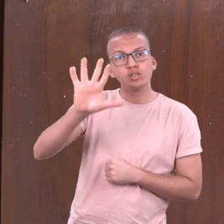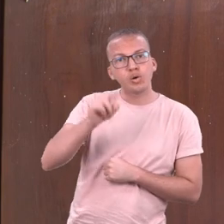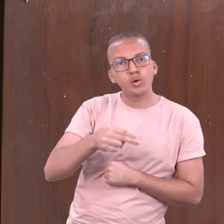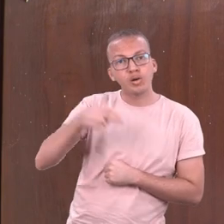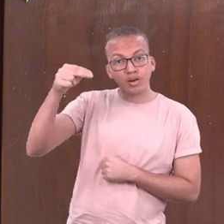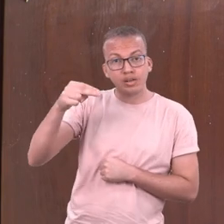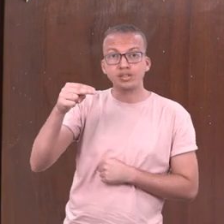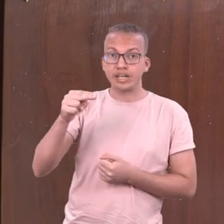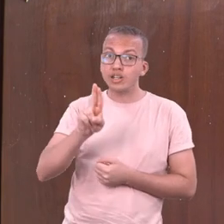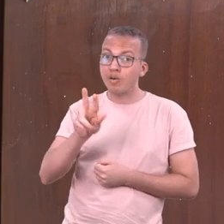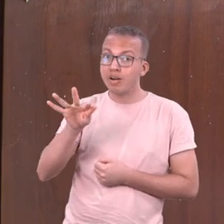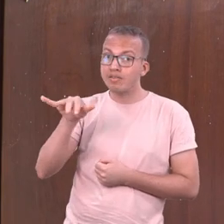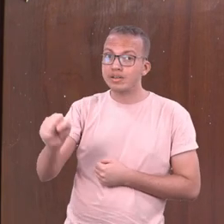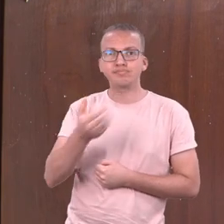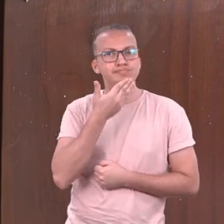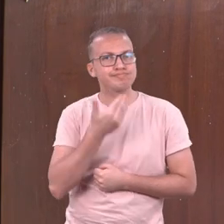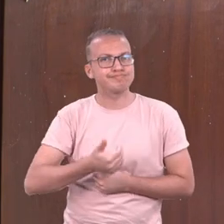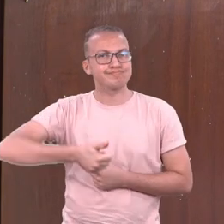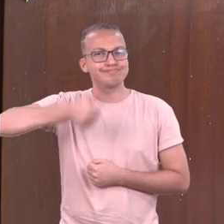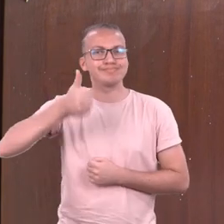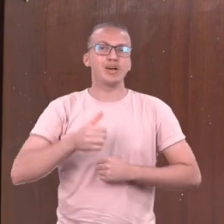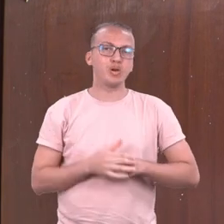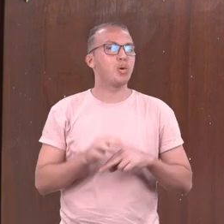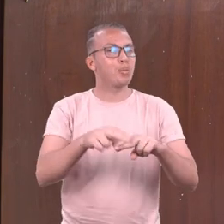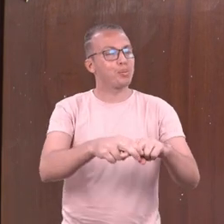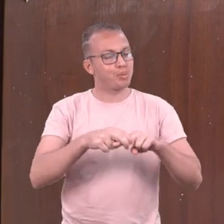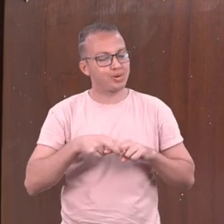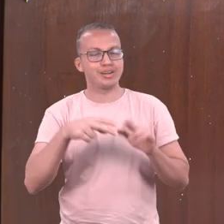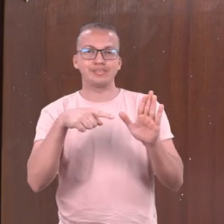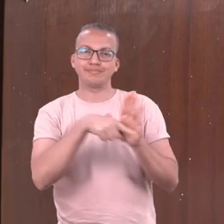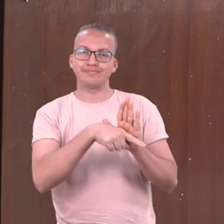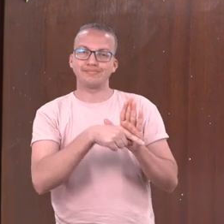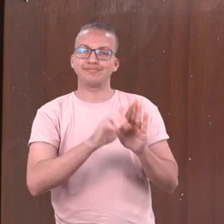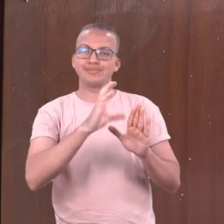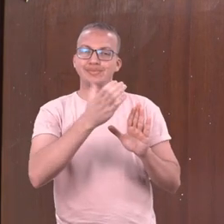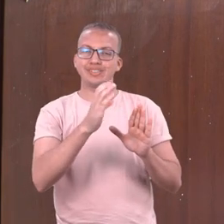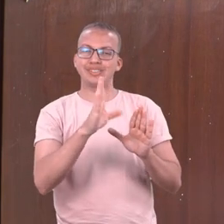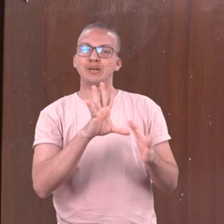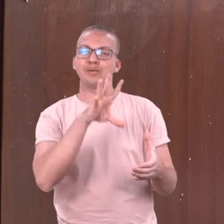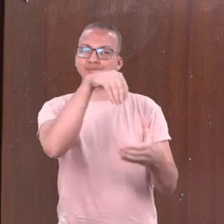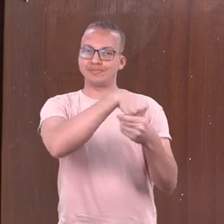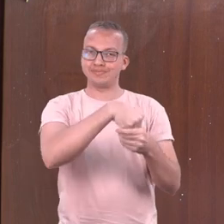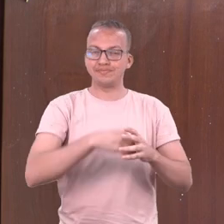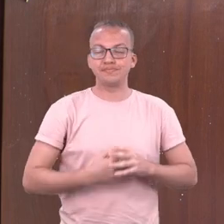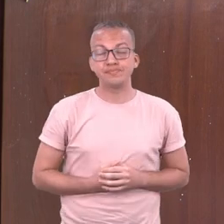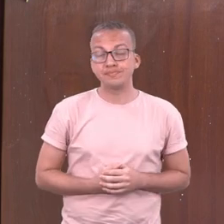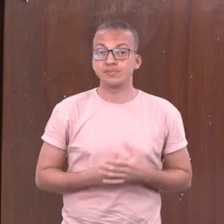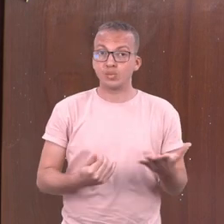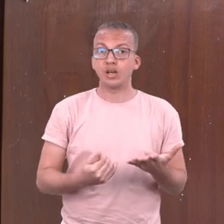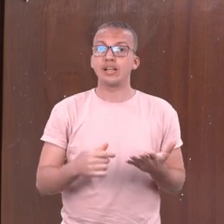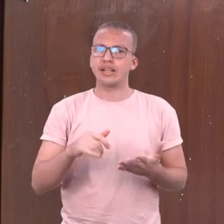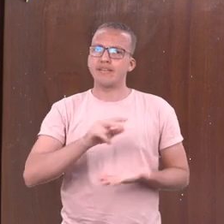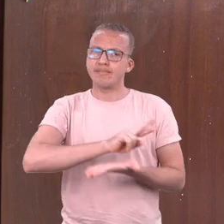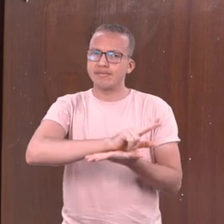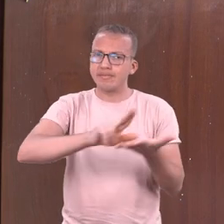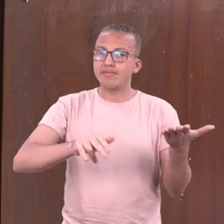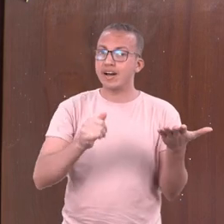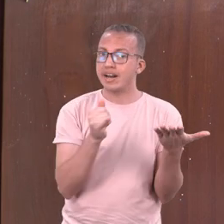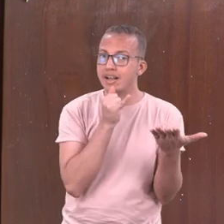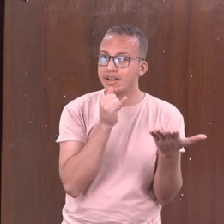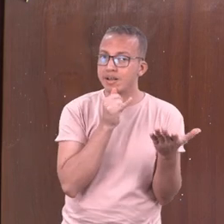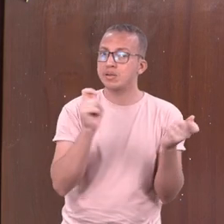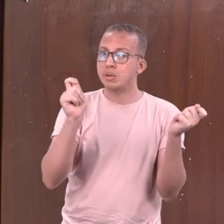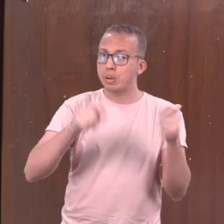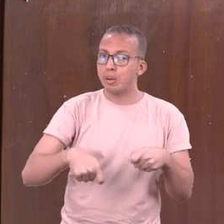dentro desse ranking. Isso é muito derivado da pesquisa e da ciência que nós desenvolvemos. Vários exemplos podem ser citados em relação